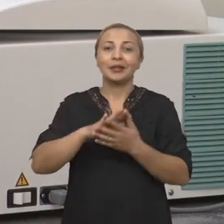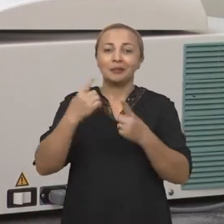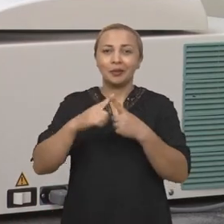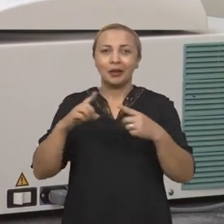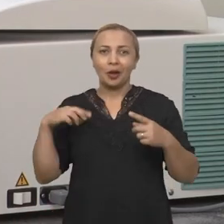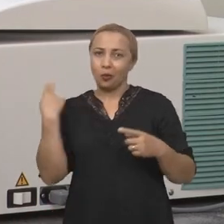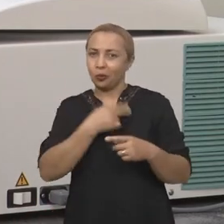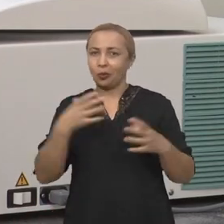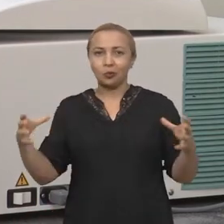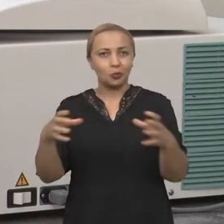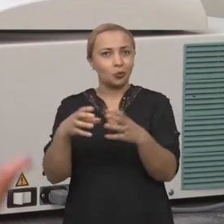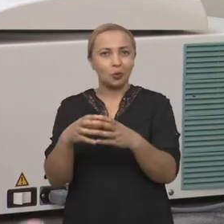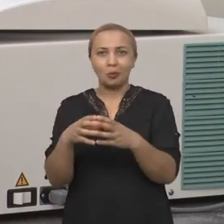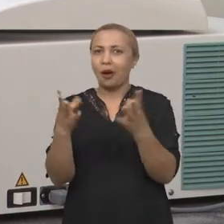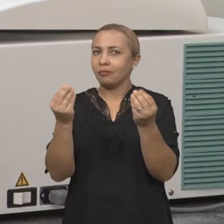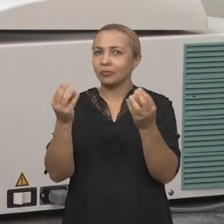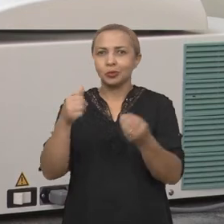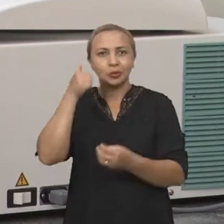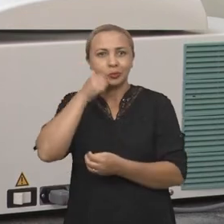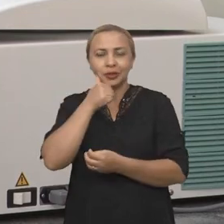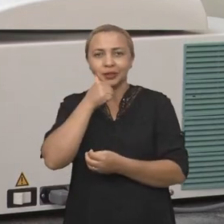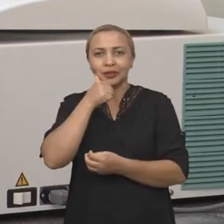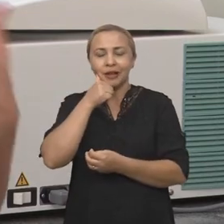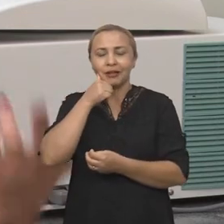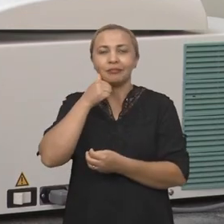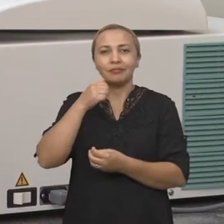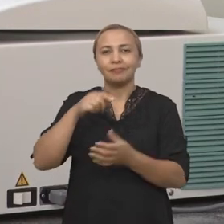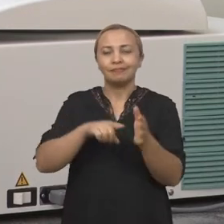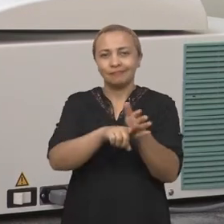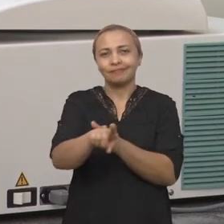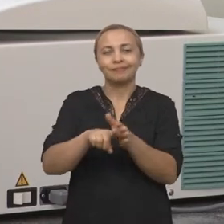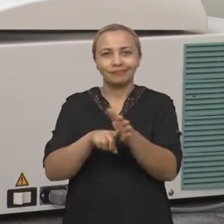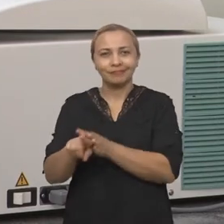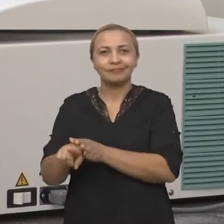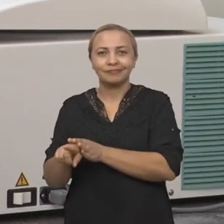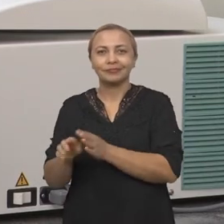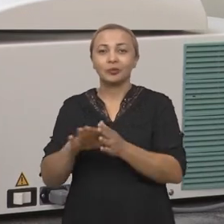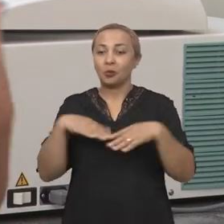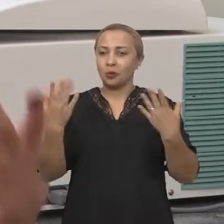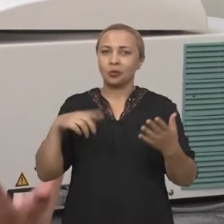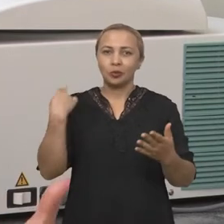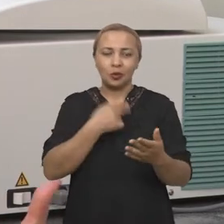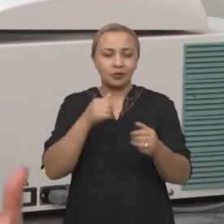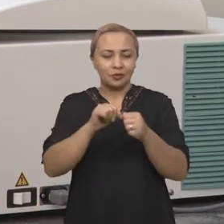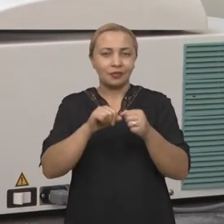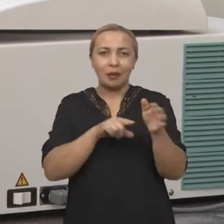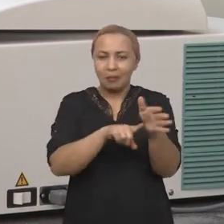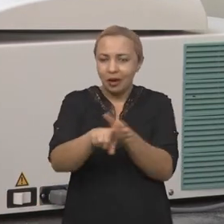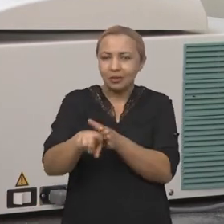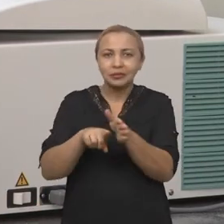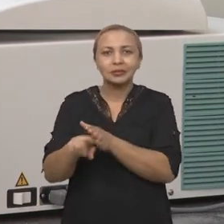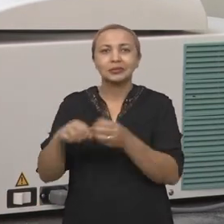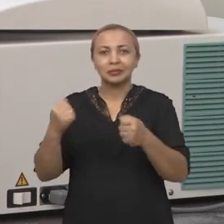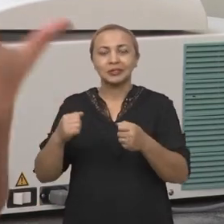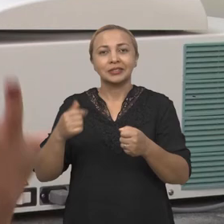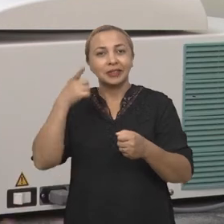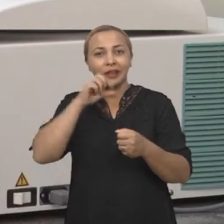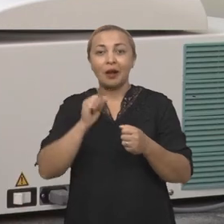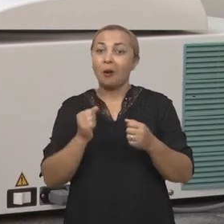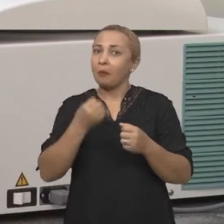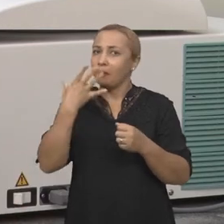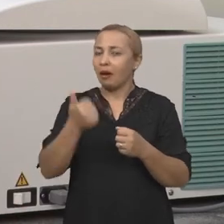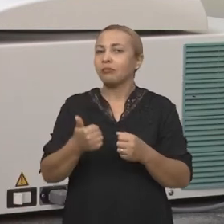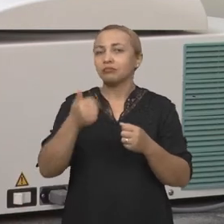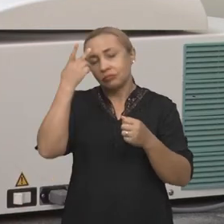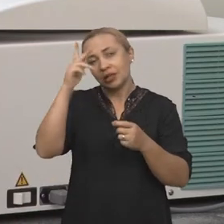ela é composta, na sua grande maioria, por mulheres, mulheres pesquisadoras. Quando a faz pesquisa, a gente tem que levar algum benefício para a